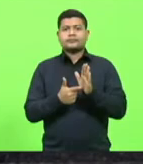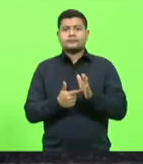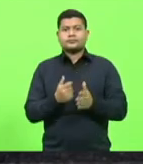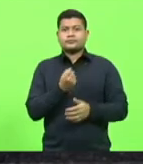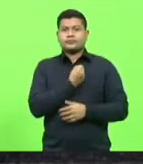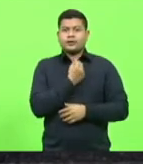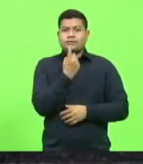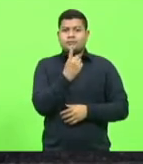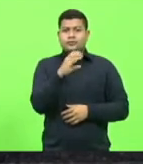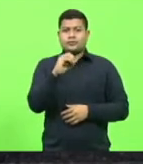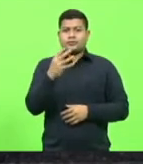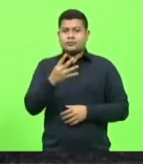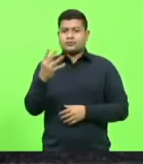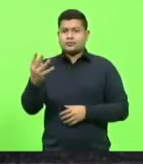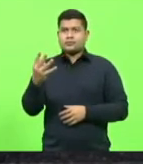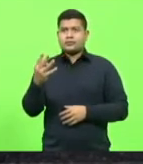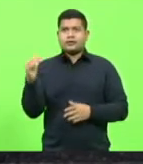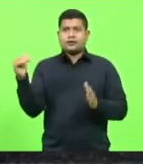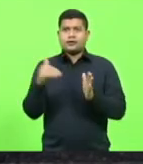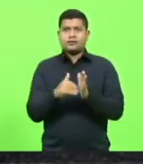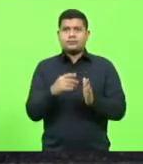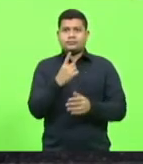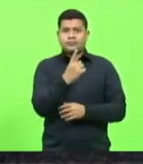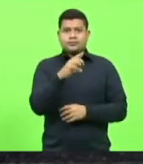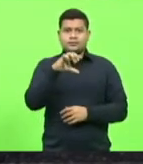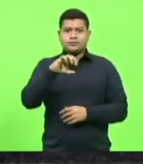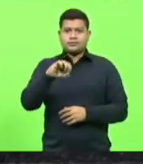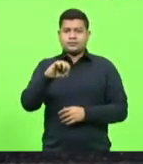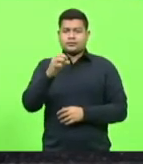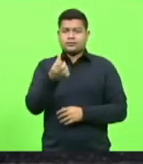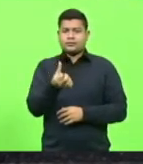.044 a 1.063.